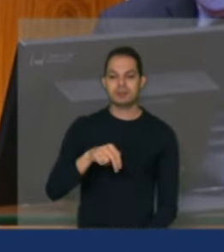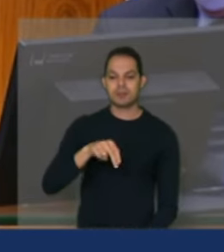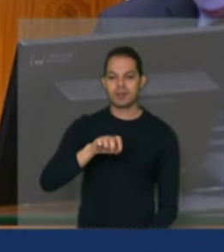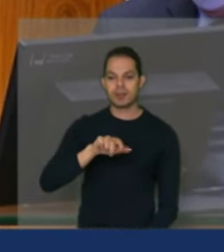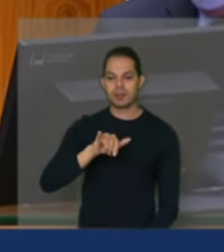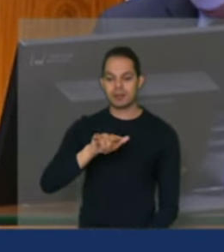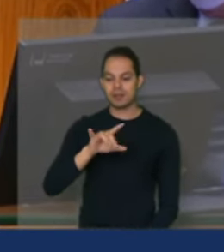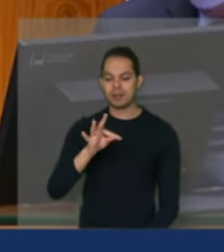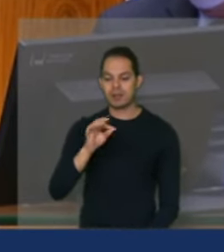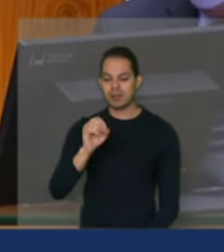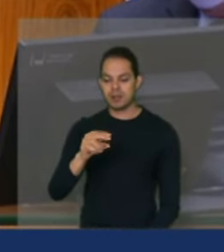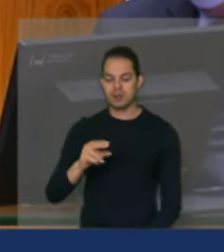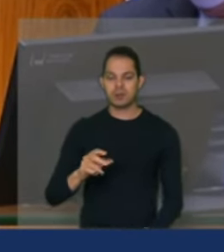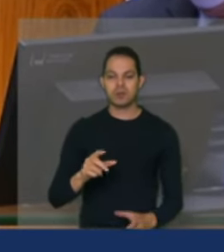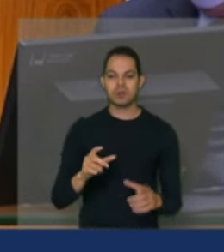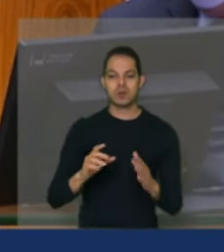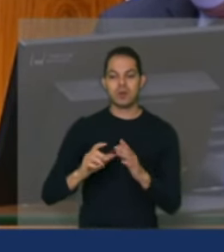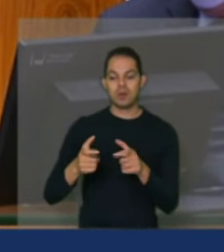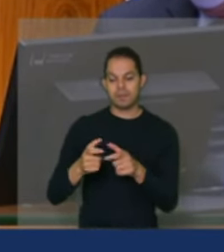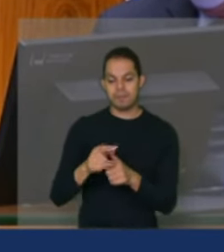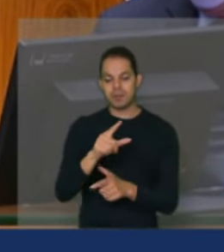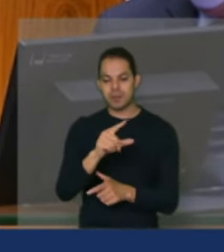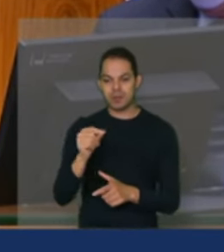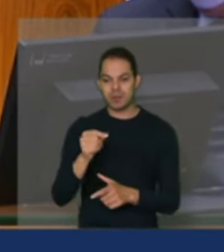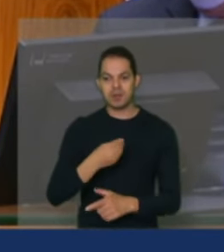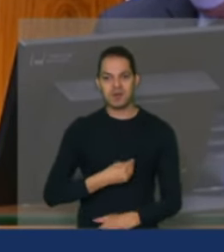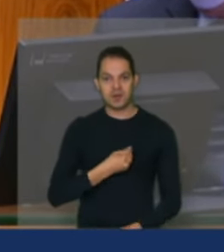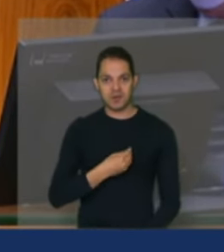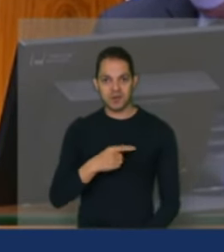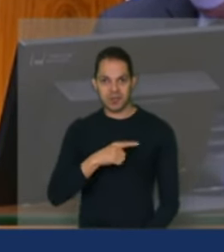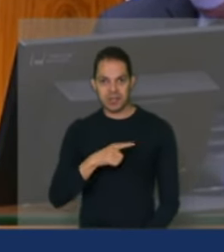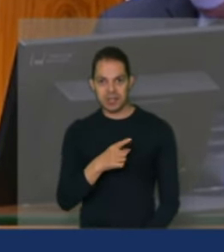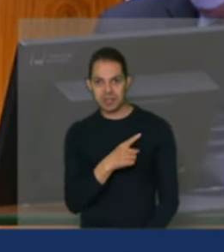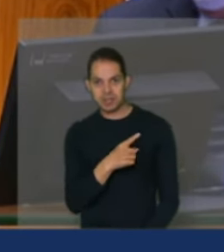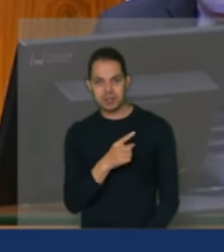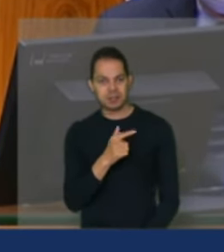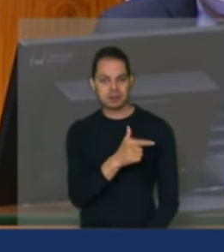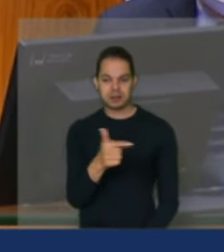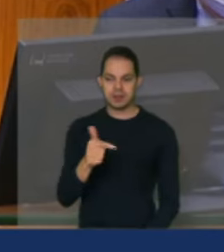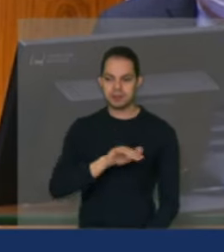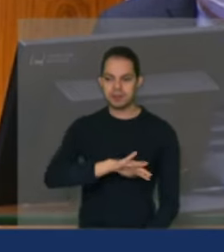Moraes, indicado pela minoria. Se encontra na sala? Não.